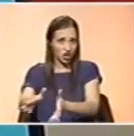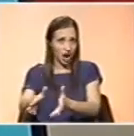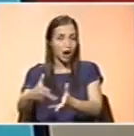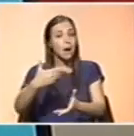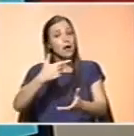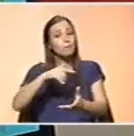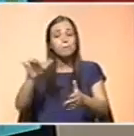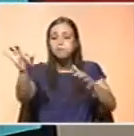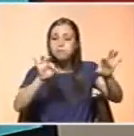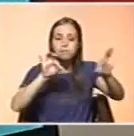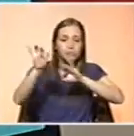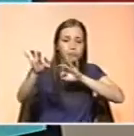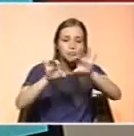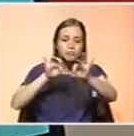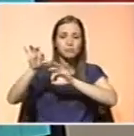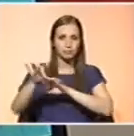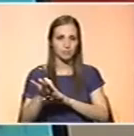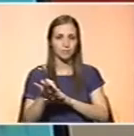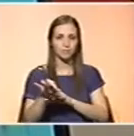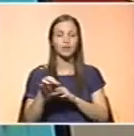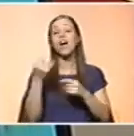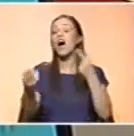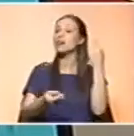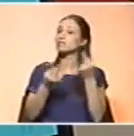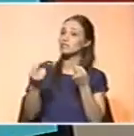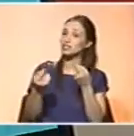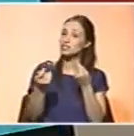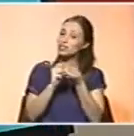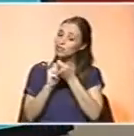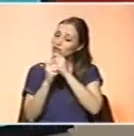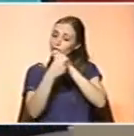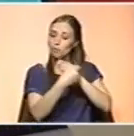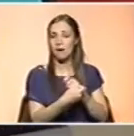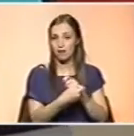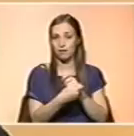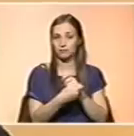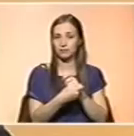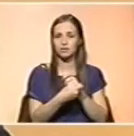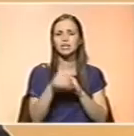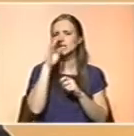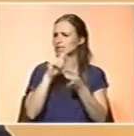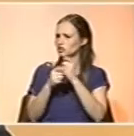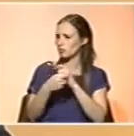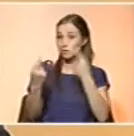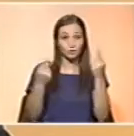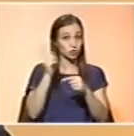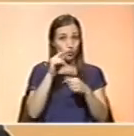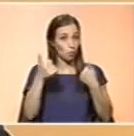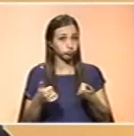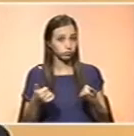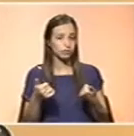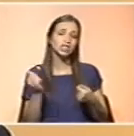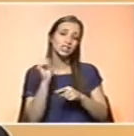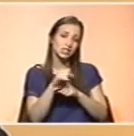a fazer escolhas mais necessitadas. natureza disponibiliza. Algumas vezes estamos a transformar de uma forma um pouco mais. transformamos, nem sempre corre bem, às vezes corre mais. Claro,